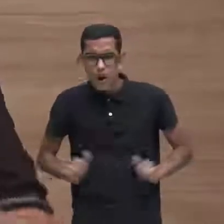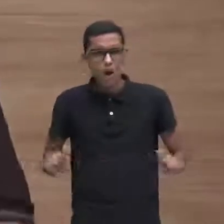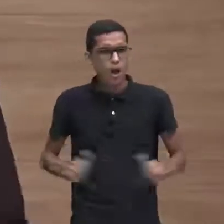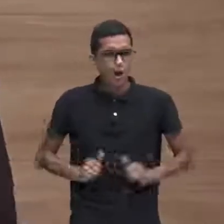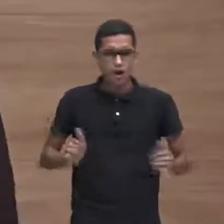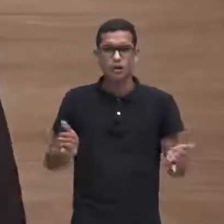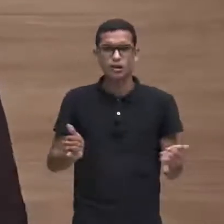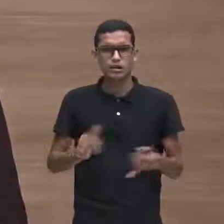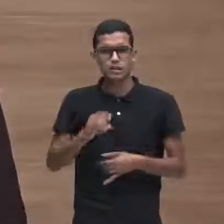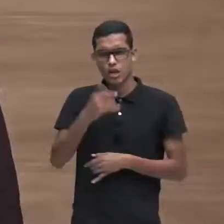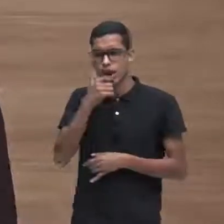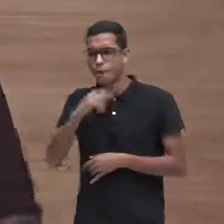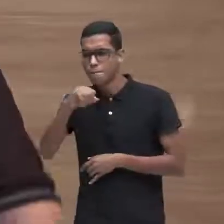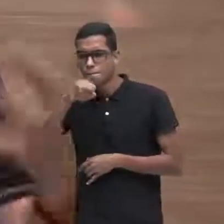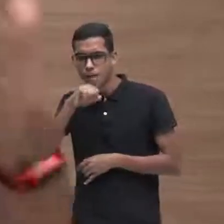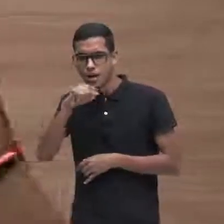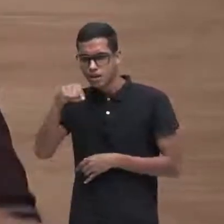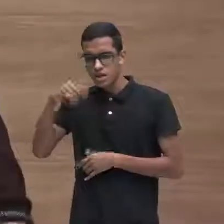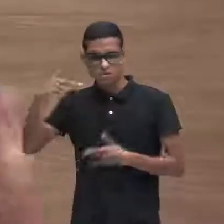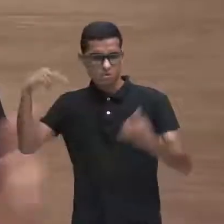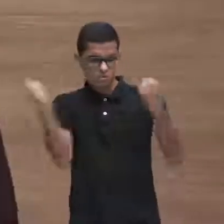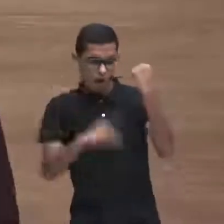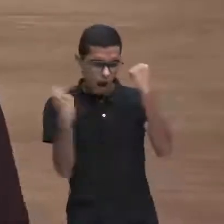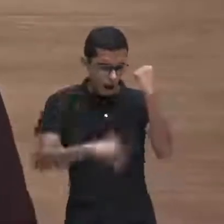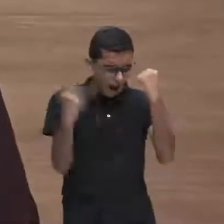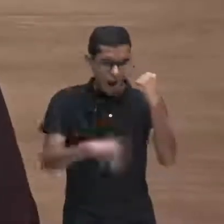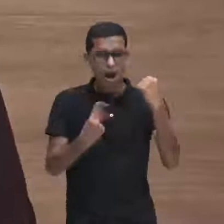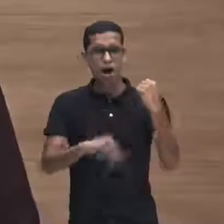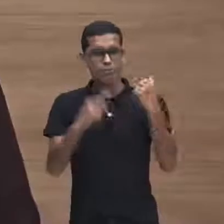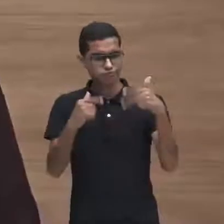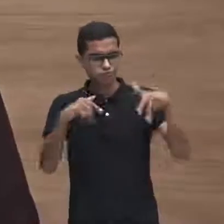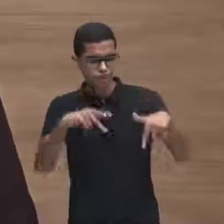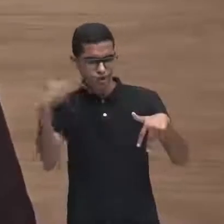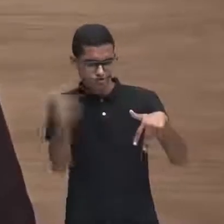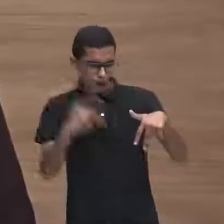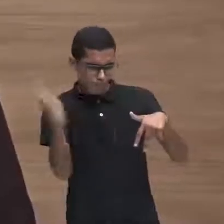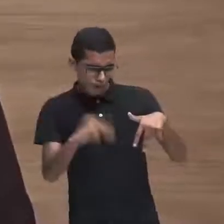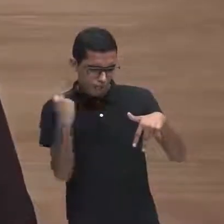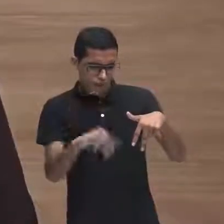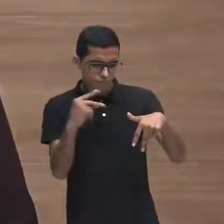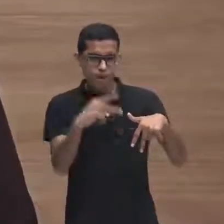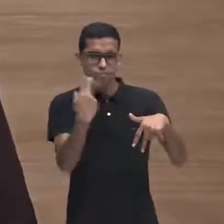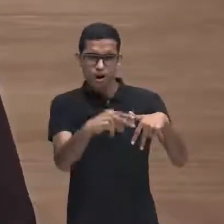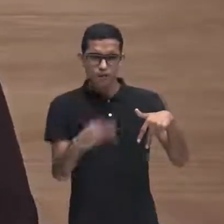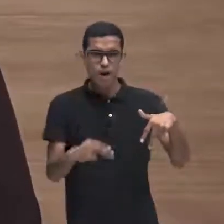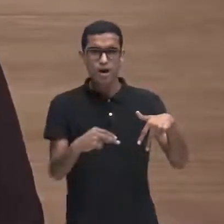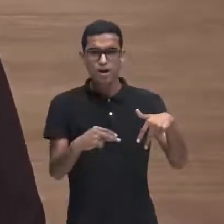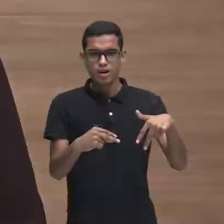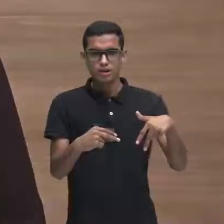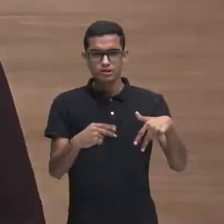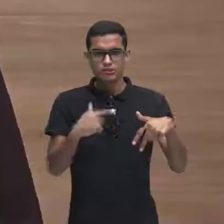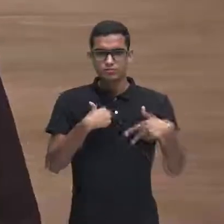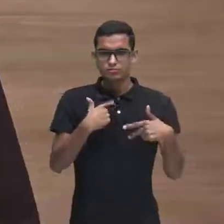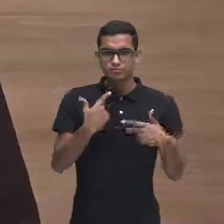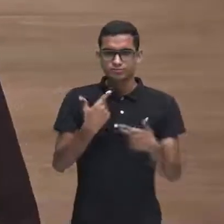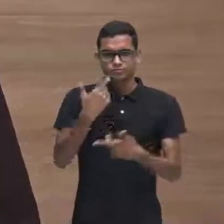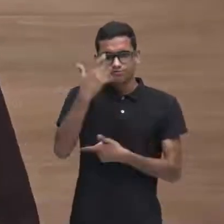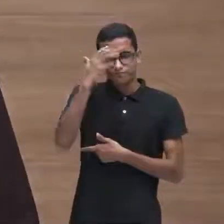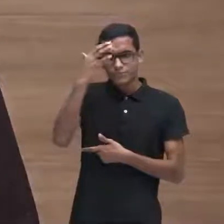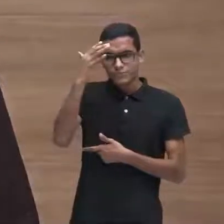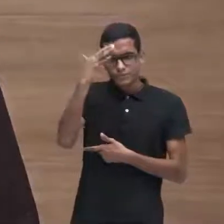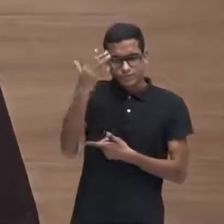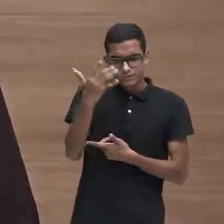descontando na filha toda uma frustração por ter seus sonhos minados pelo